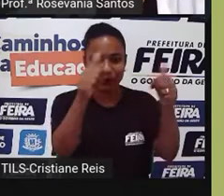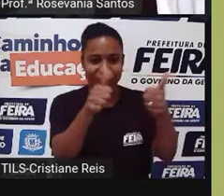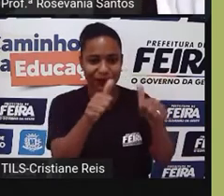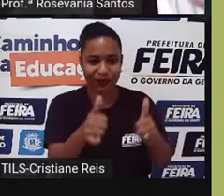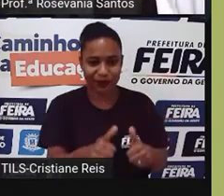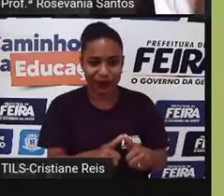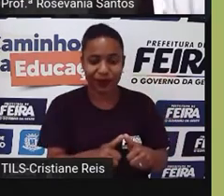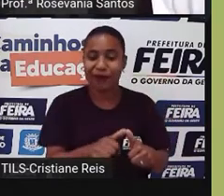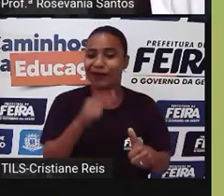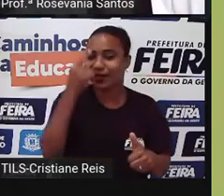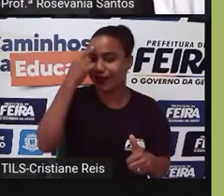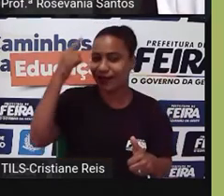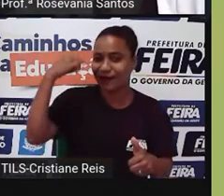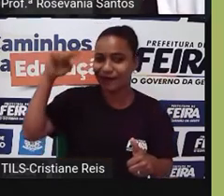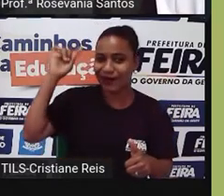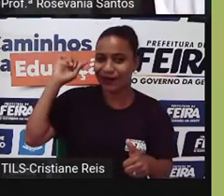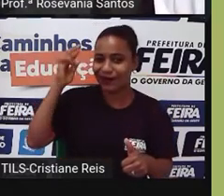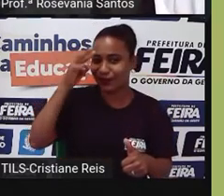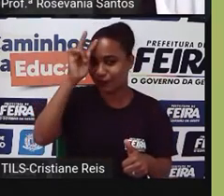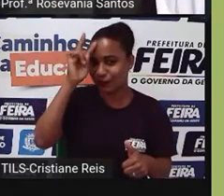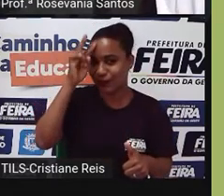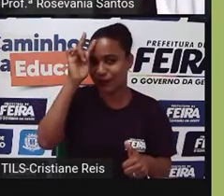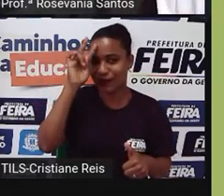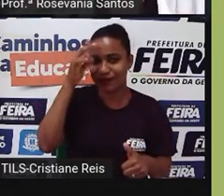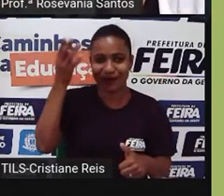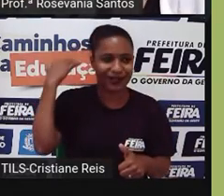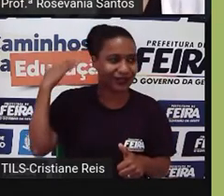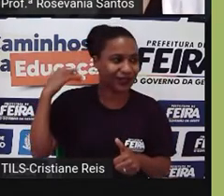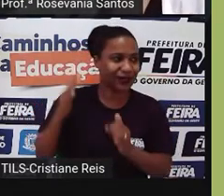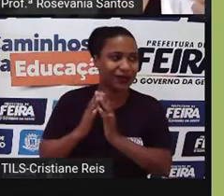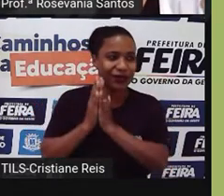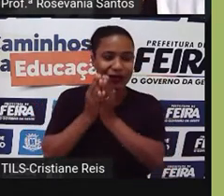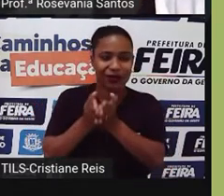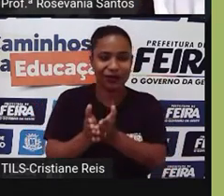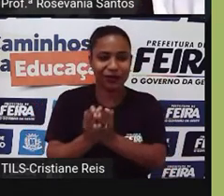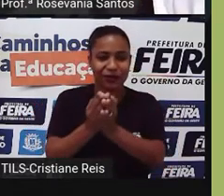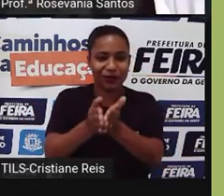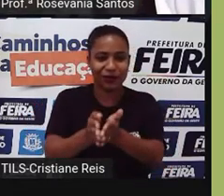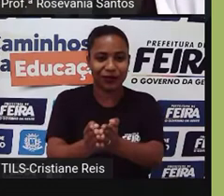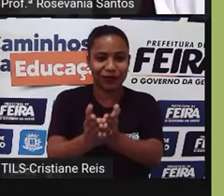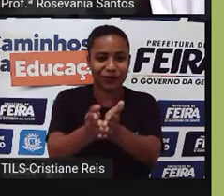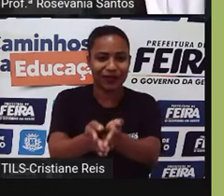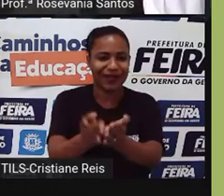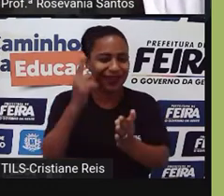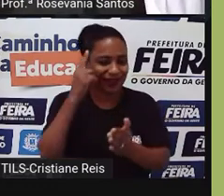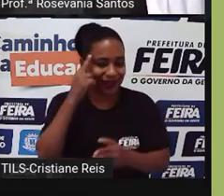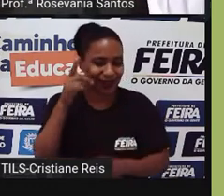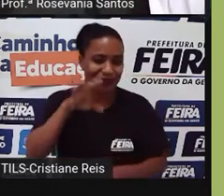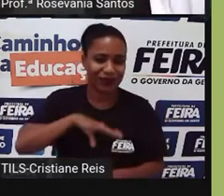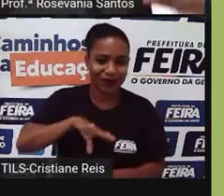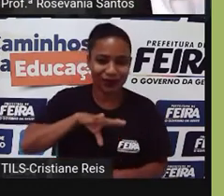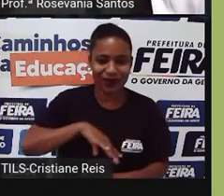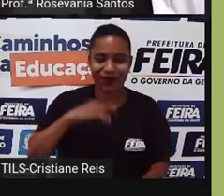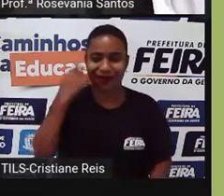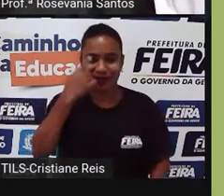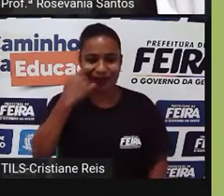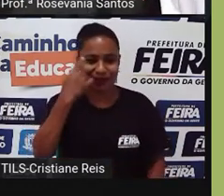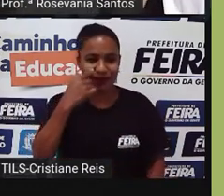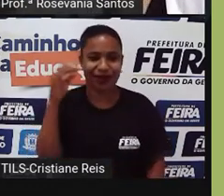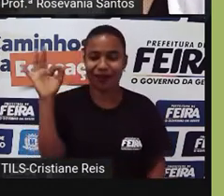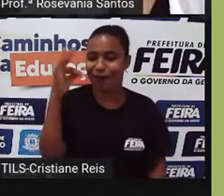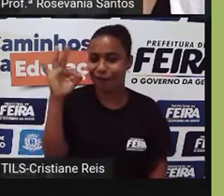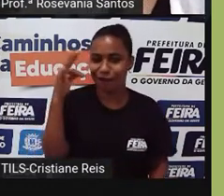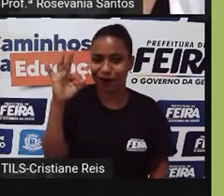navegações, onde a gente, digamos assim, países como Portugal, como a Espanha, como a França, eles estavam